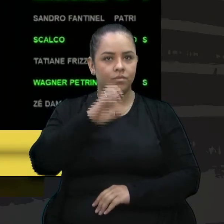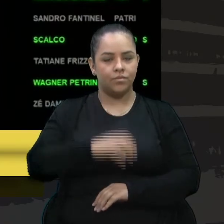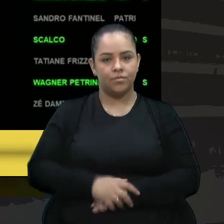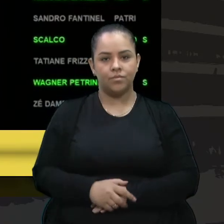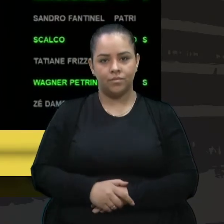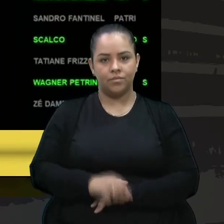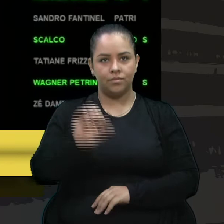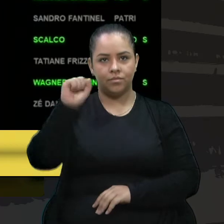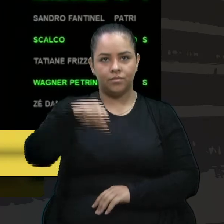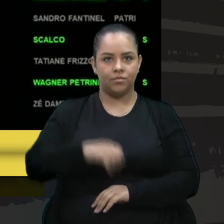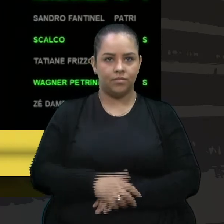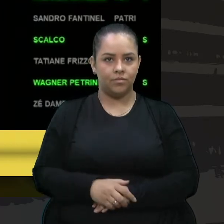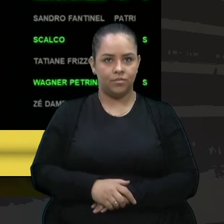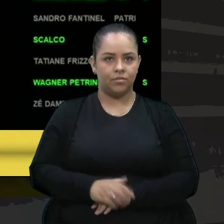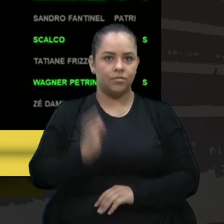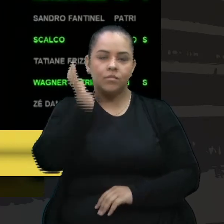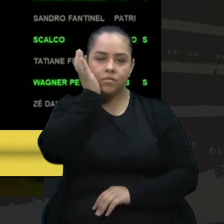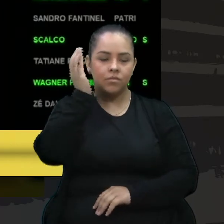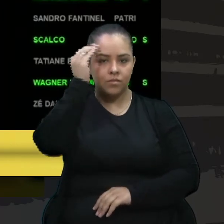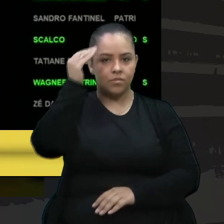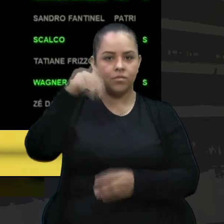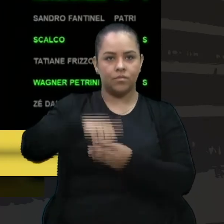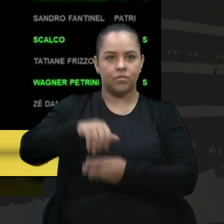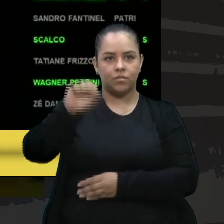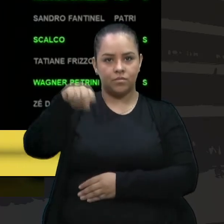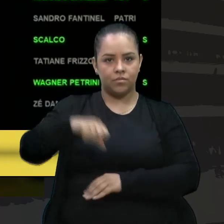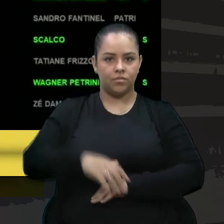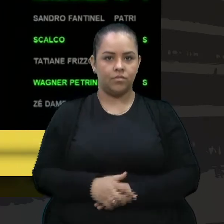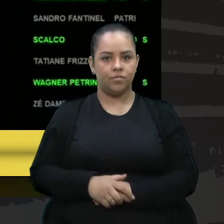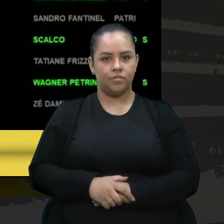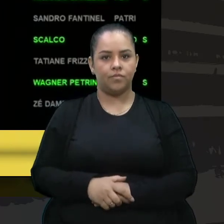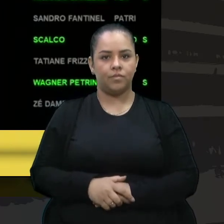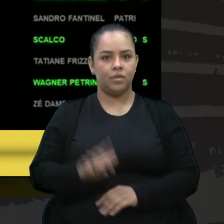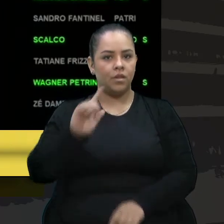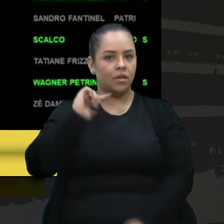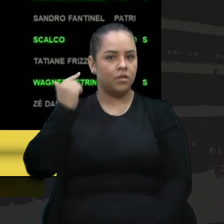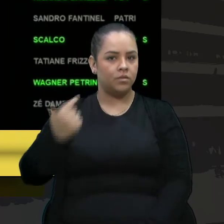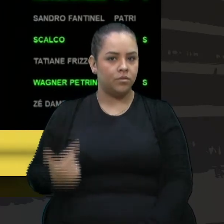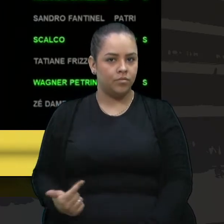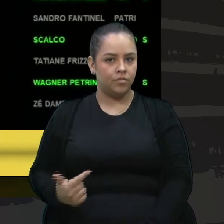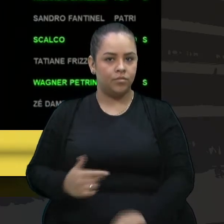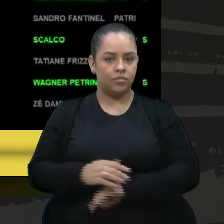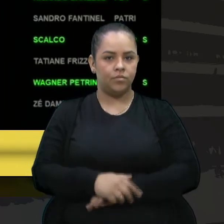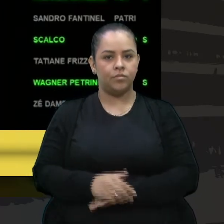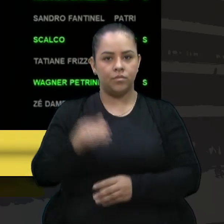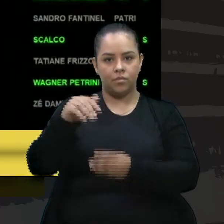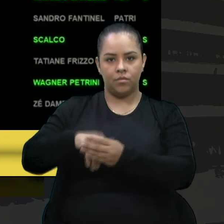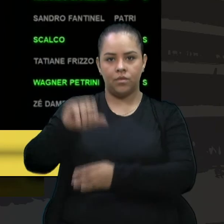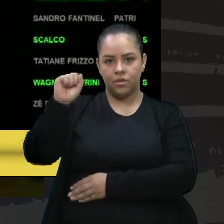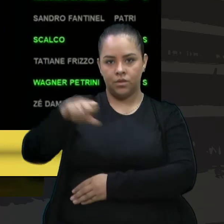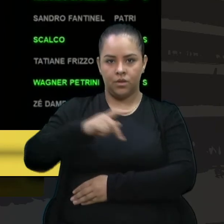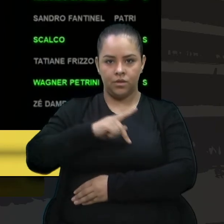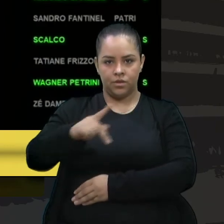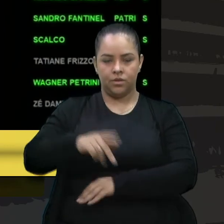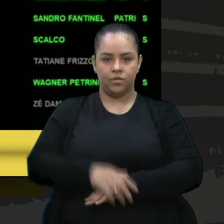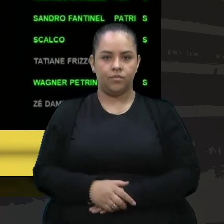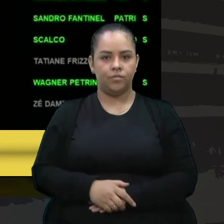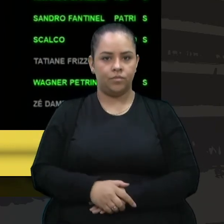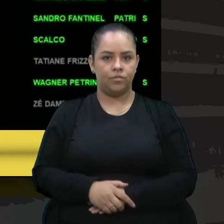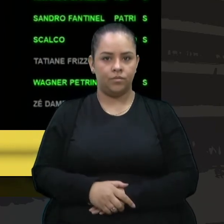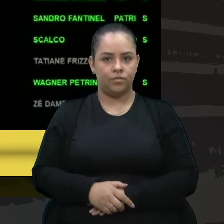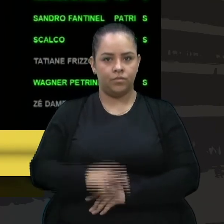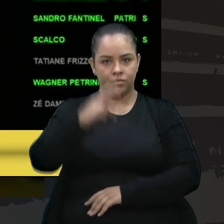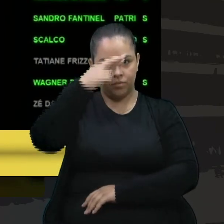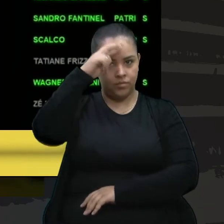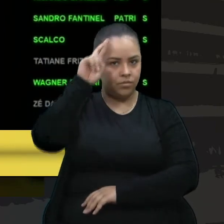Felipe Guilhermeier, vota sim. Gladys Frizzo. Voto sim, senhor presidente. Vota sim, Rafael